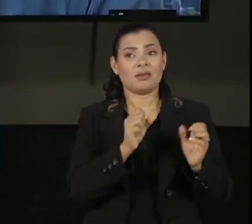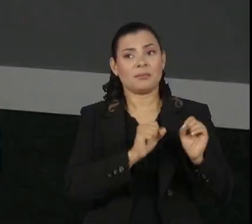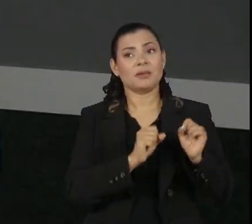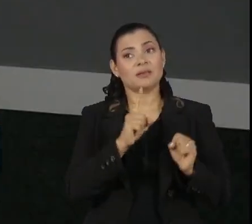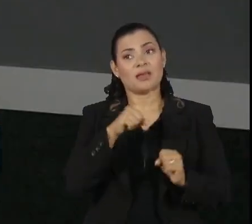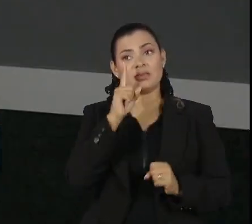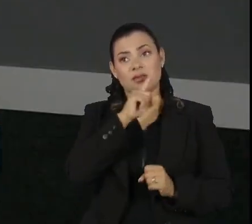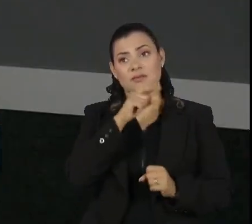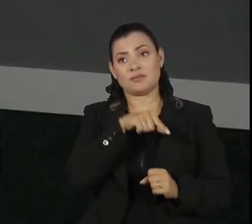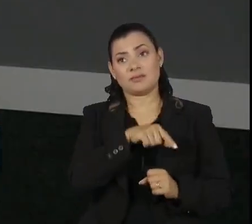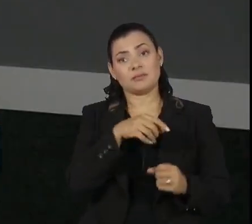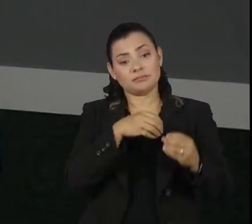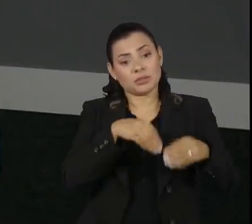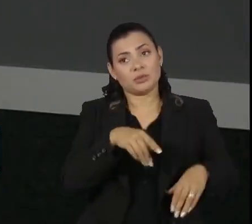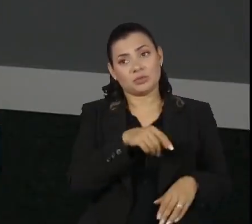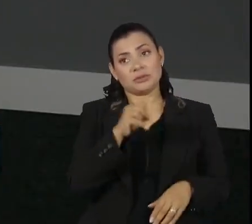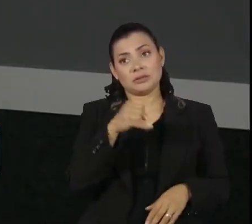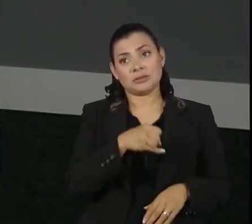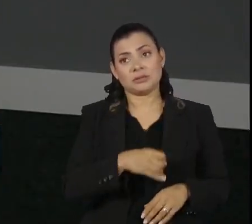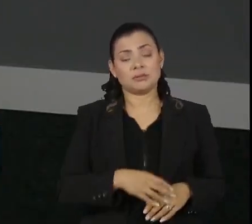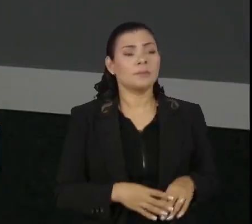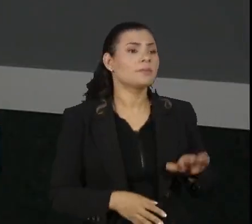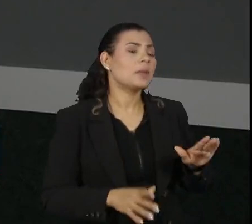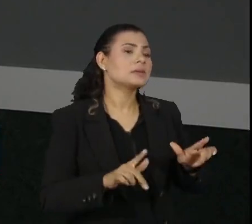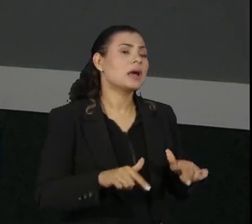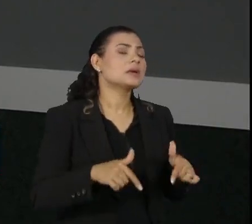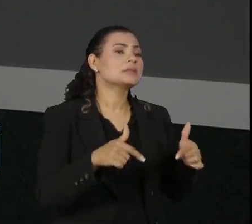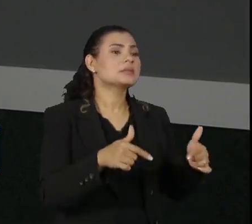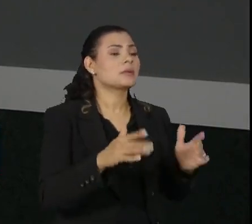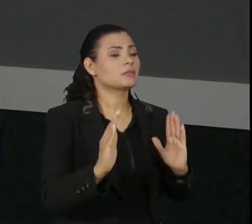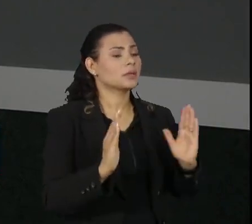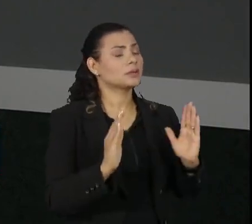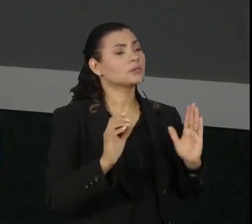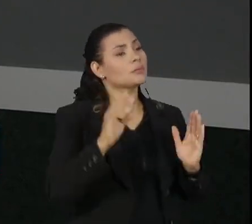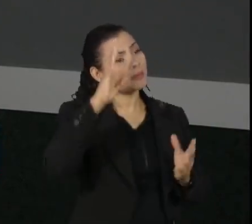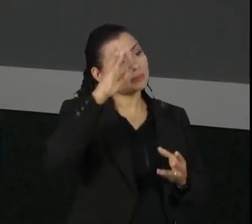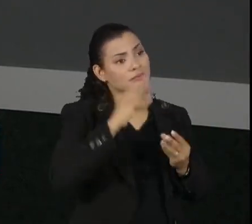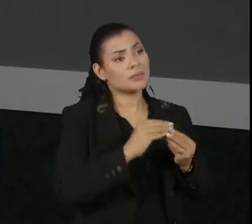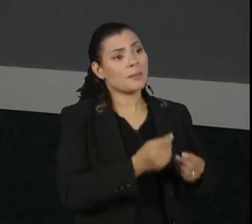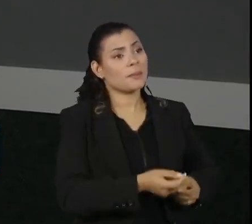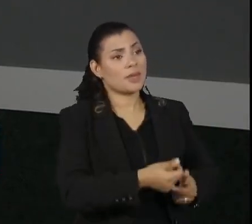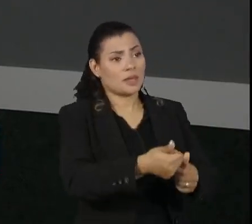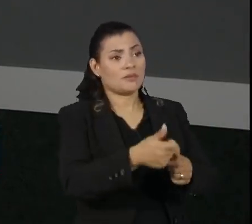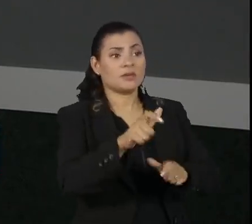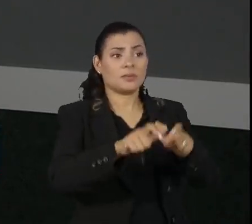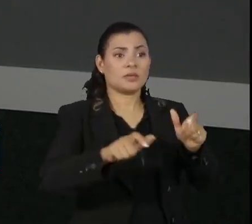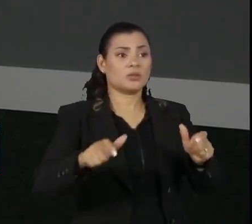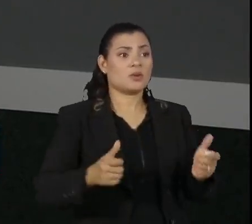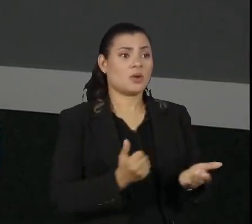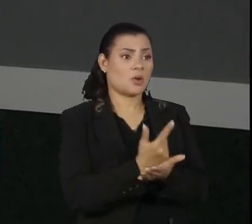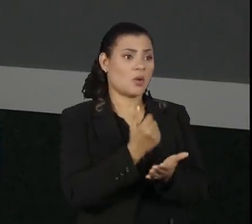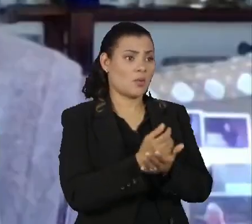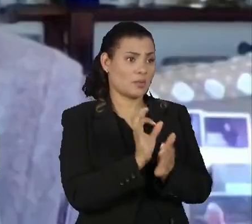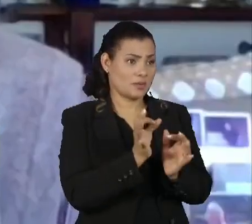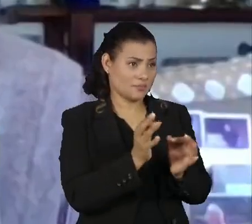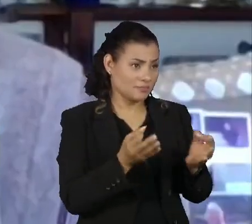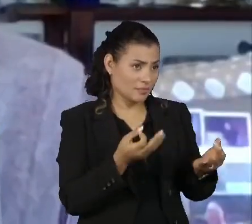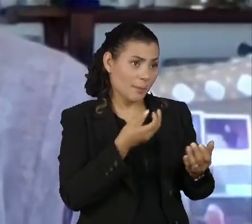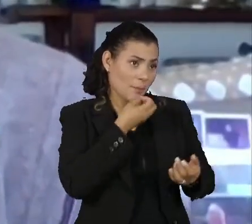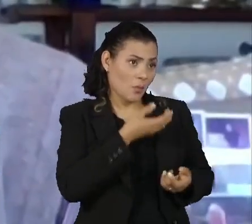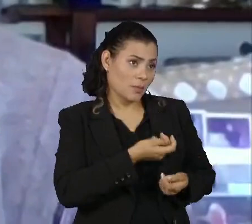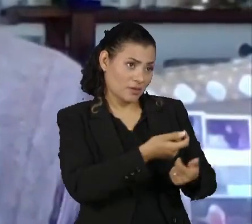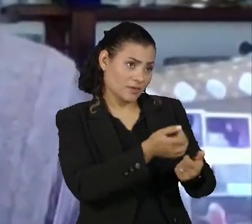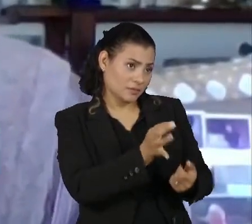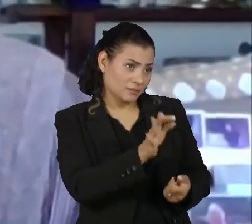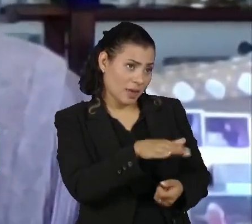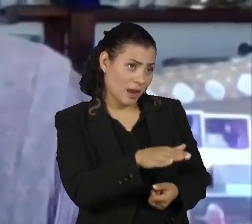defeito. E, de maneira geral, ainda que seja uma medida pontual, o entendimento é de benefício para o consumidor final. Não tenha